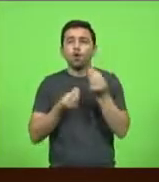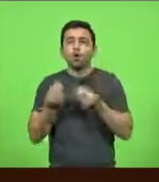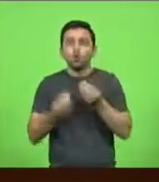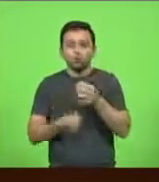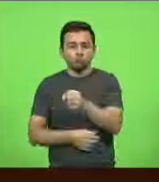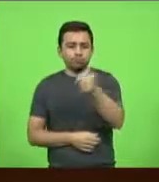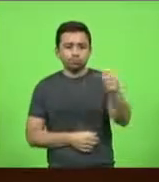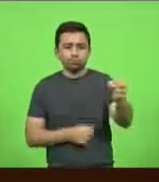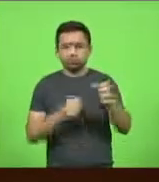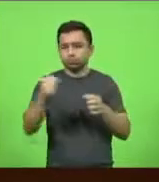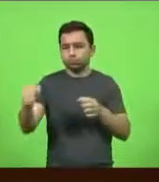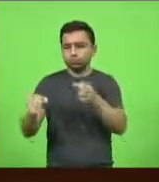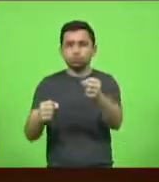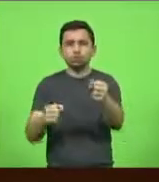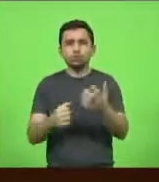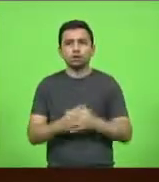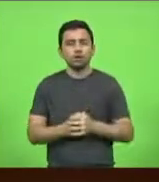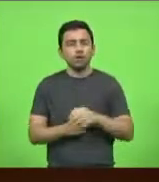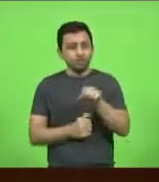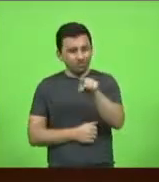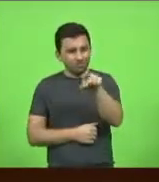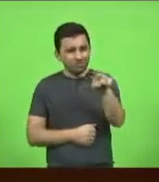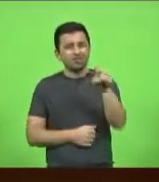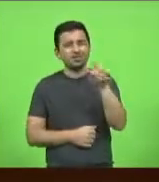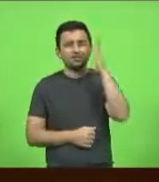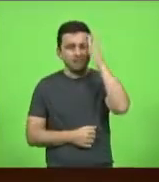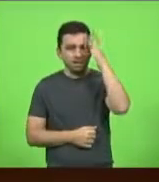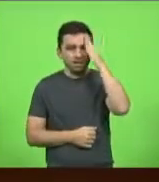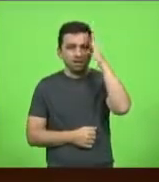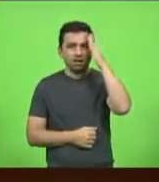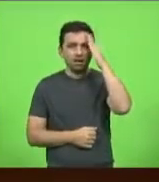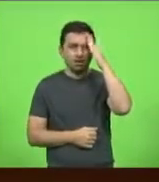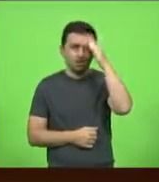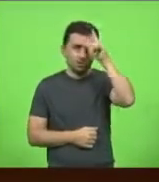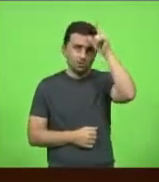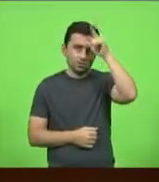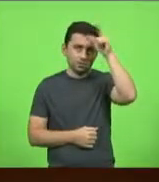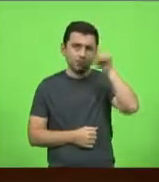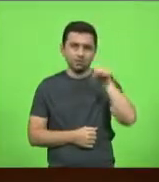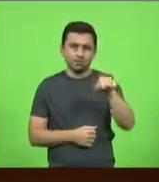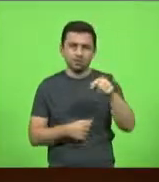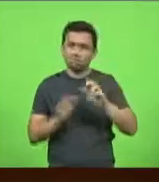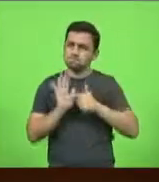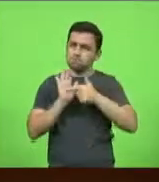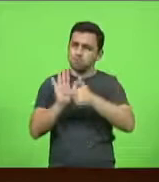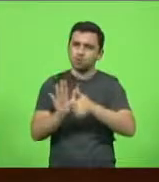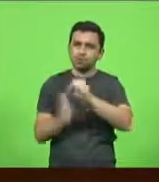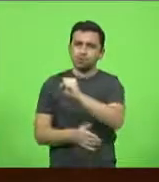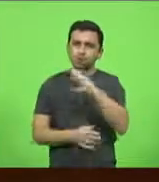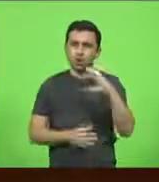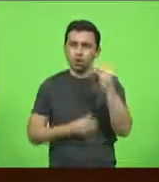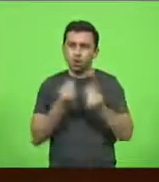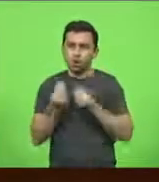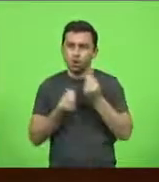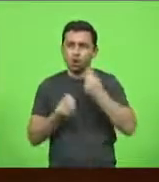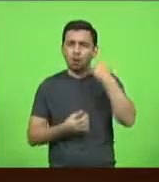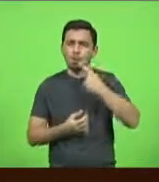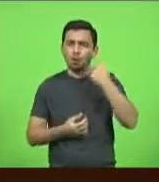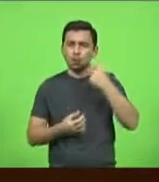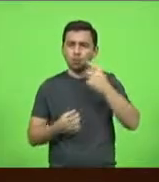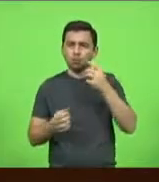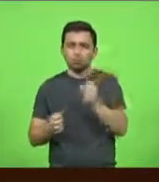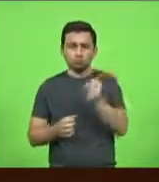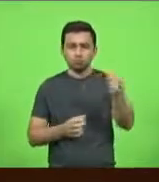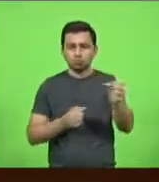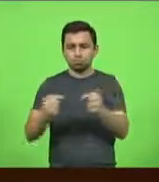está sabendo. mas Vossa Excelência tem toda a razão de começar a mostrar para Santa Catarina a forma politiqueira que esse governo